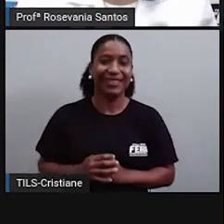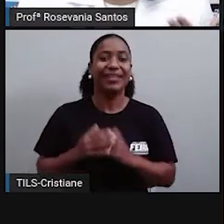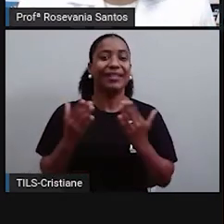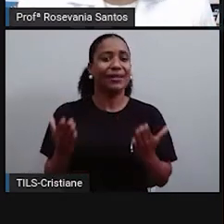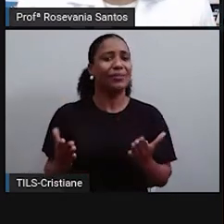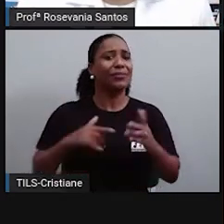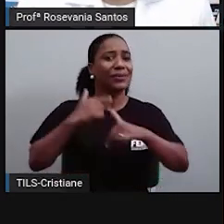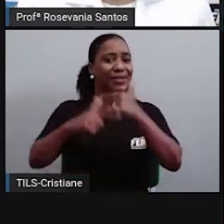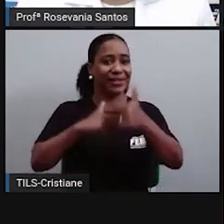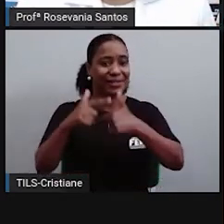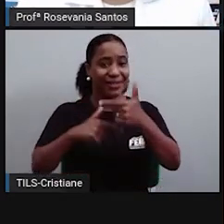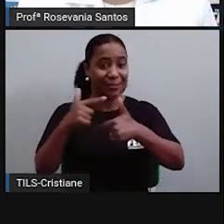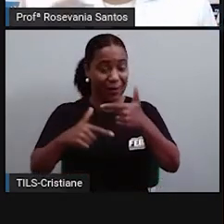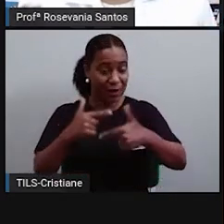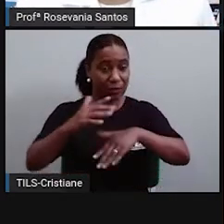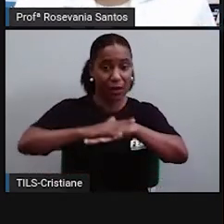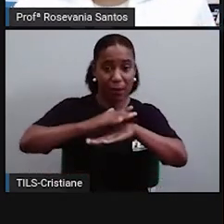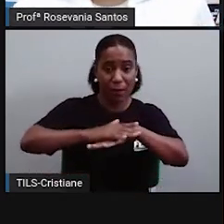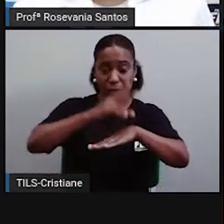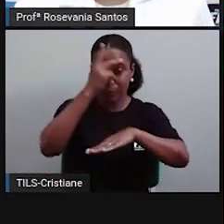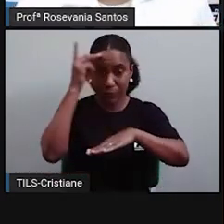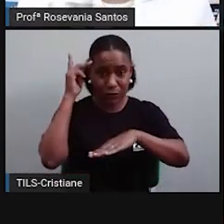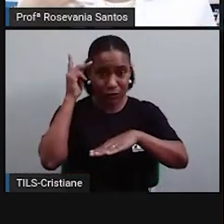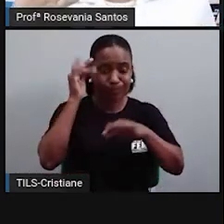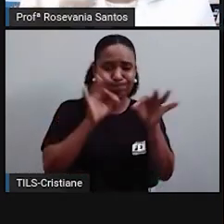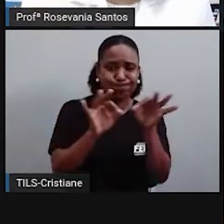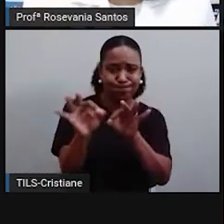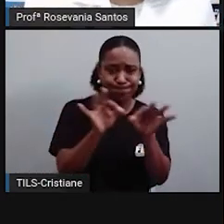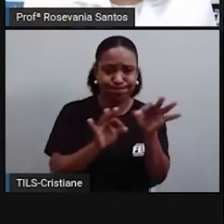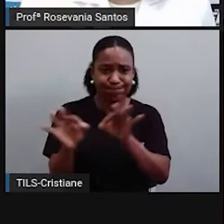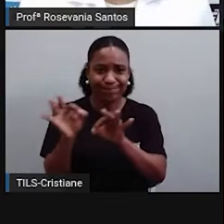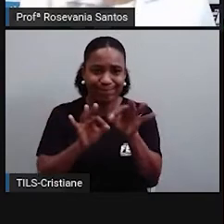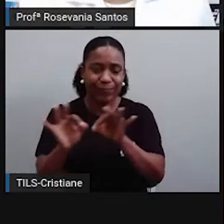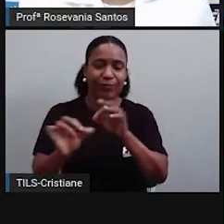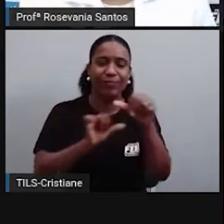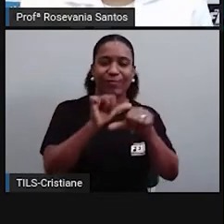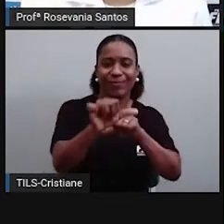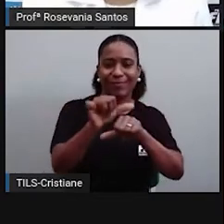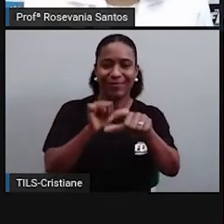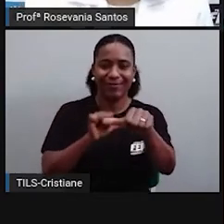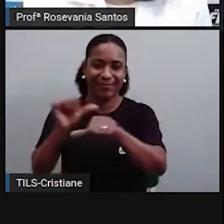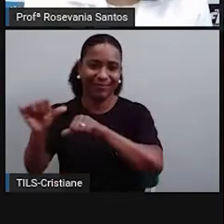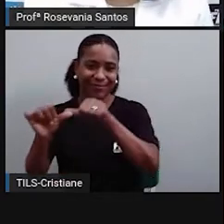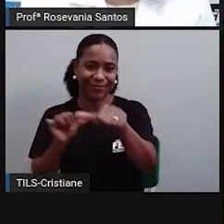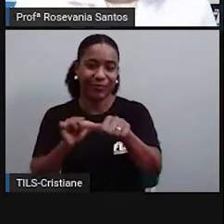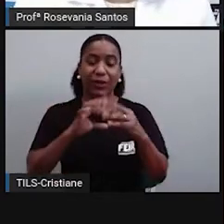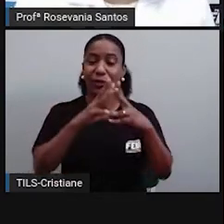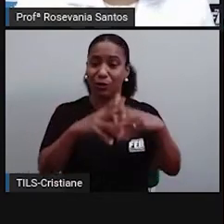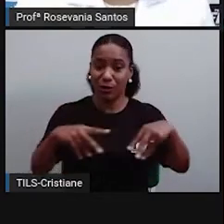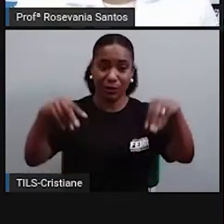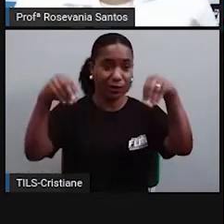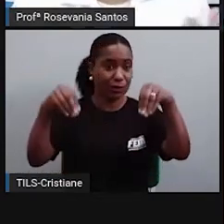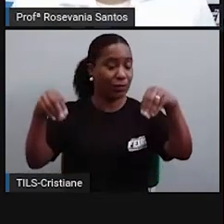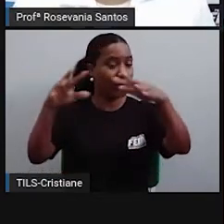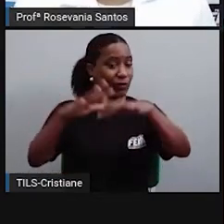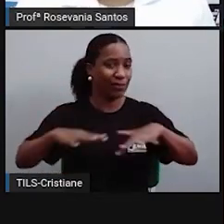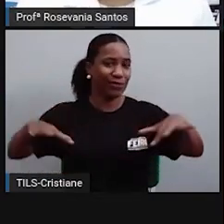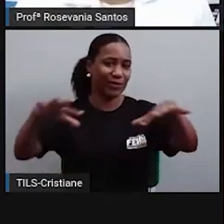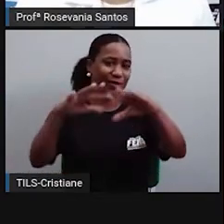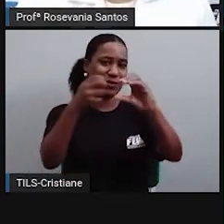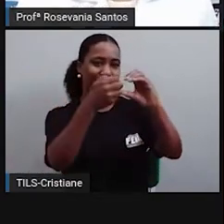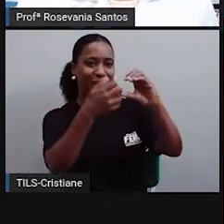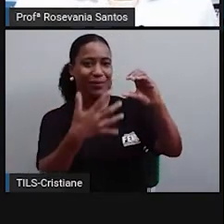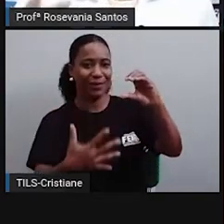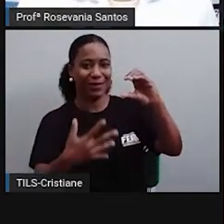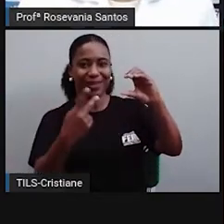trabalho constante do homem, ele vai fazendo e refazendo esse território que a gente tem, que no caso é o território